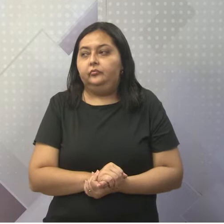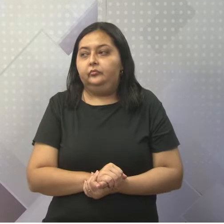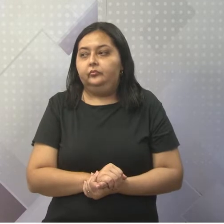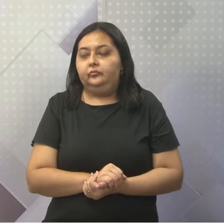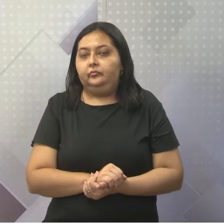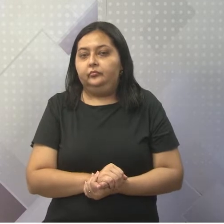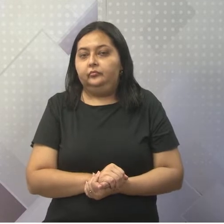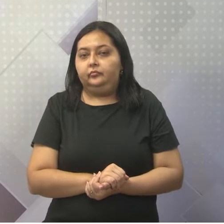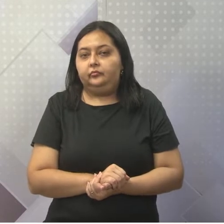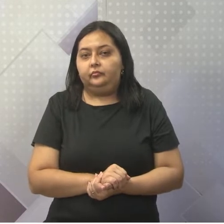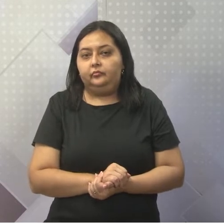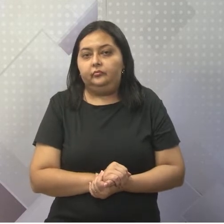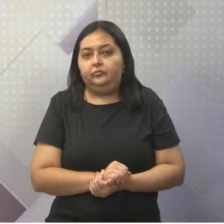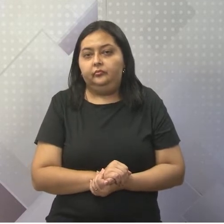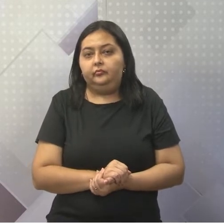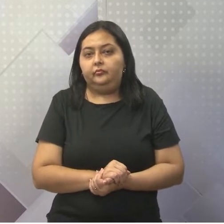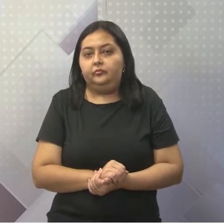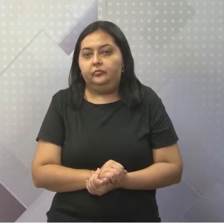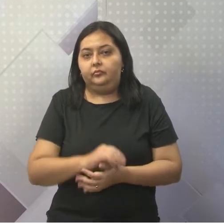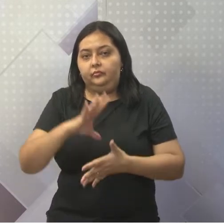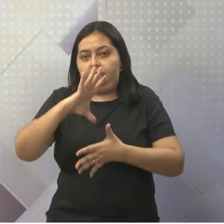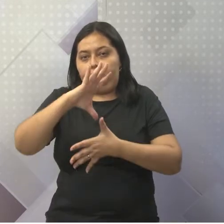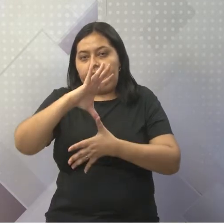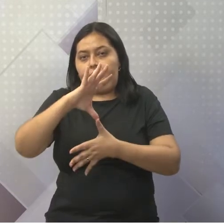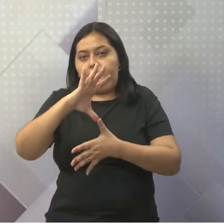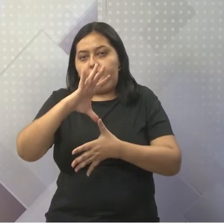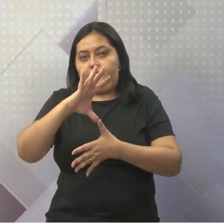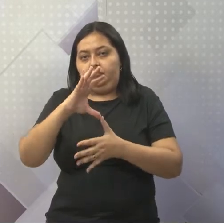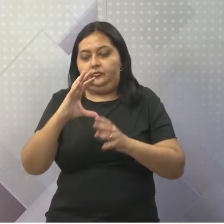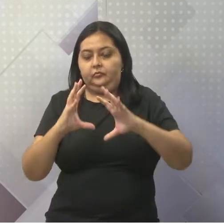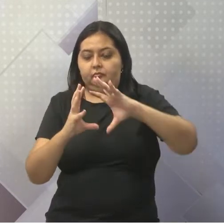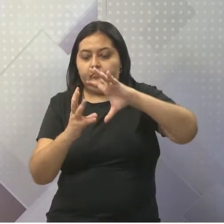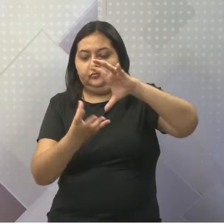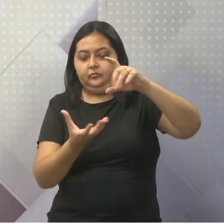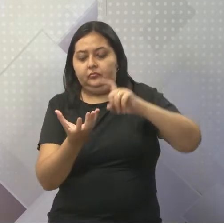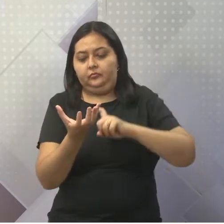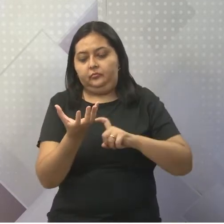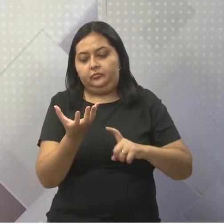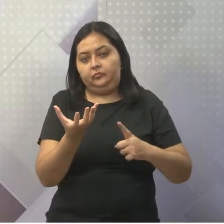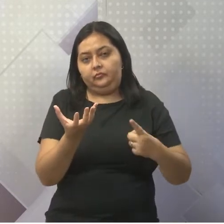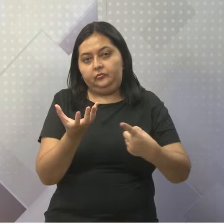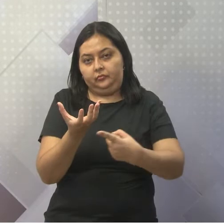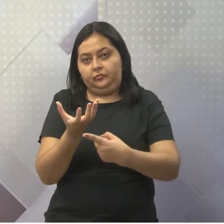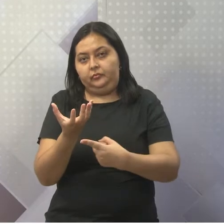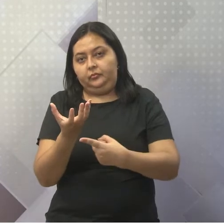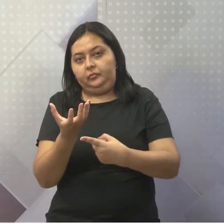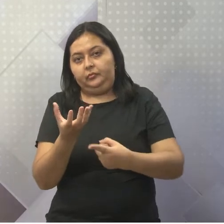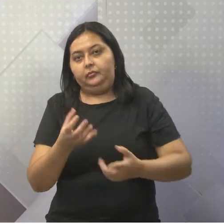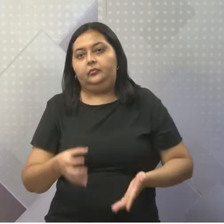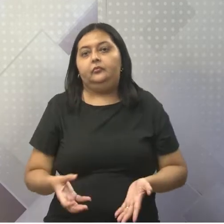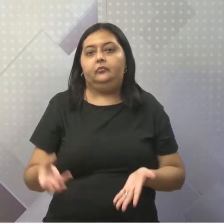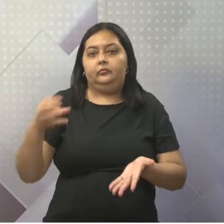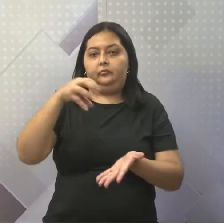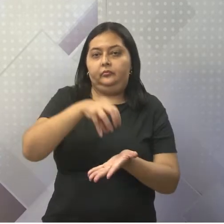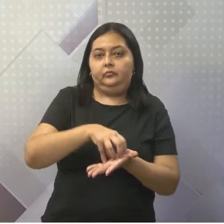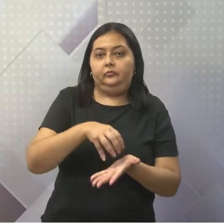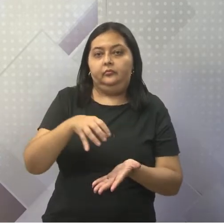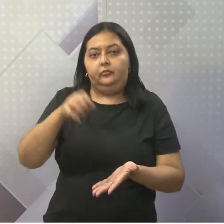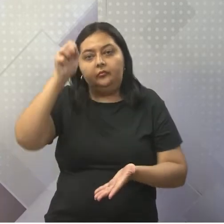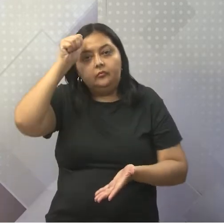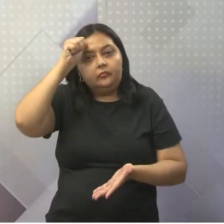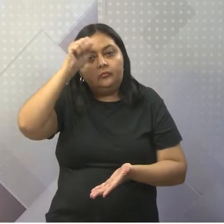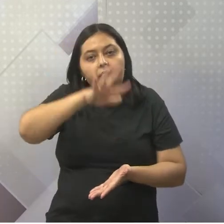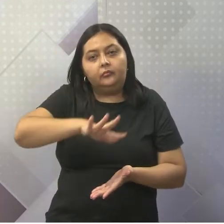uma vez esse continente sendo colonizado pelos países